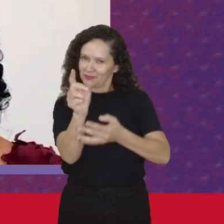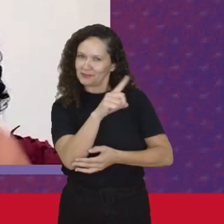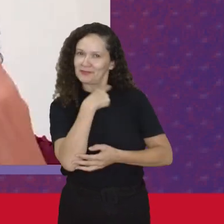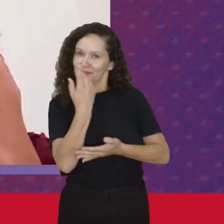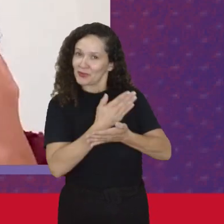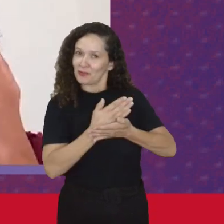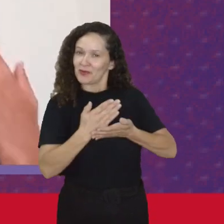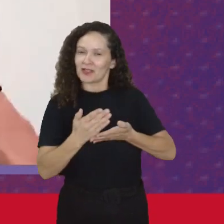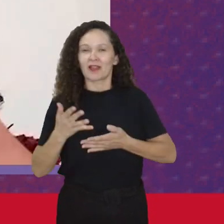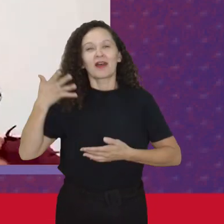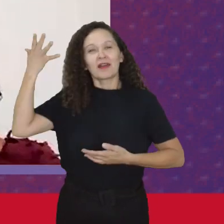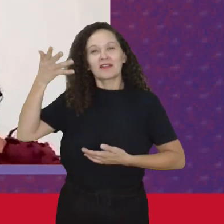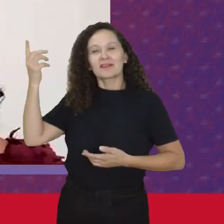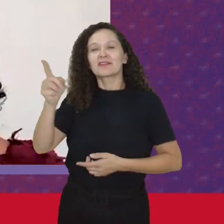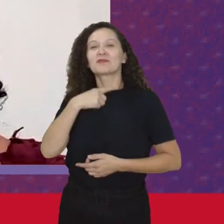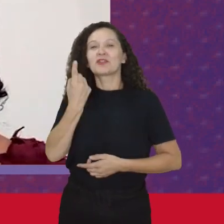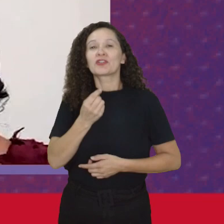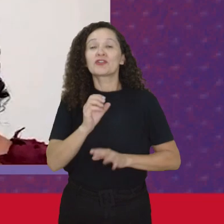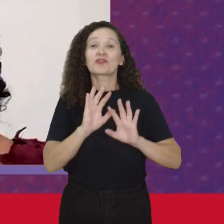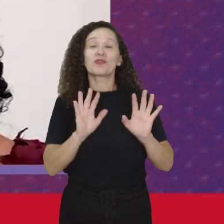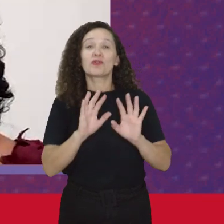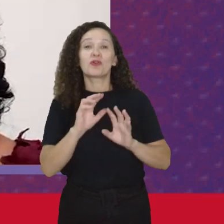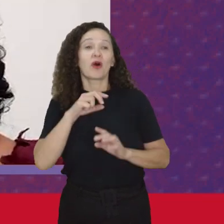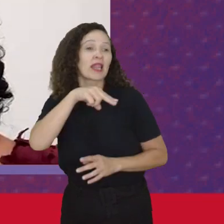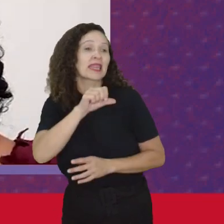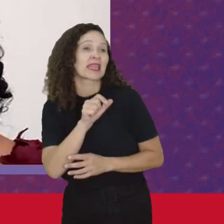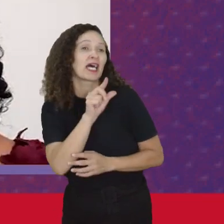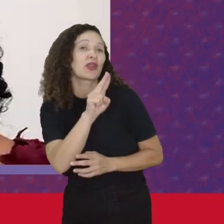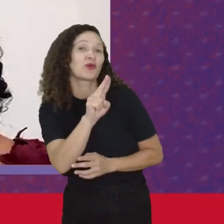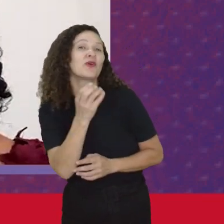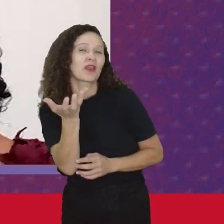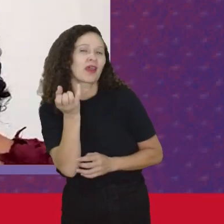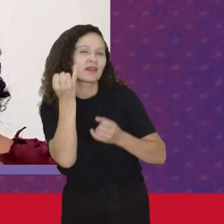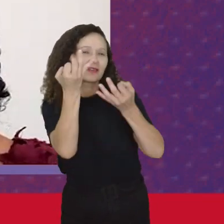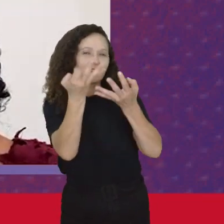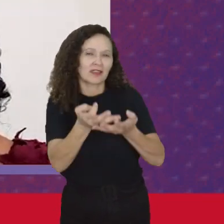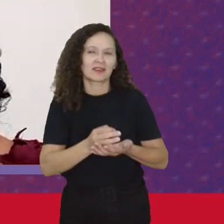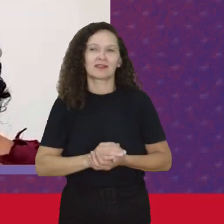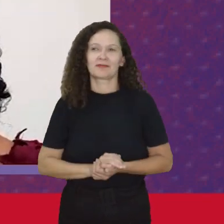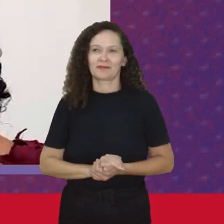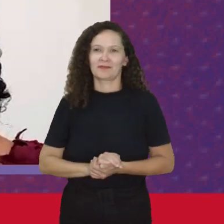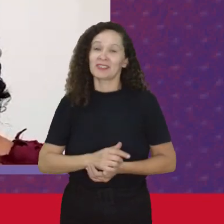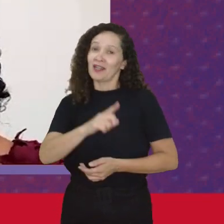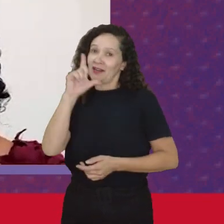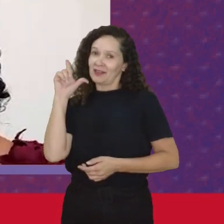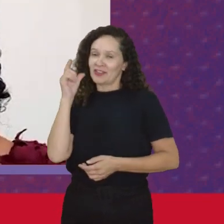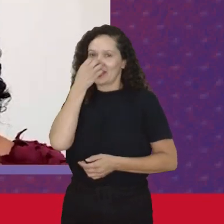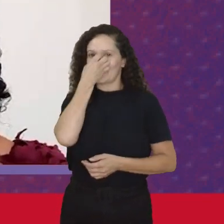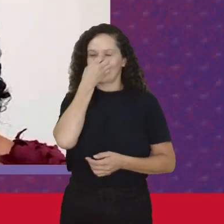Falando Um pouco Ou não sei se Nalu Quer retomar Um pouco Também Antes